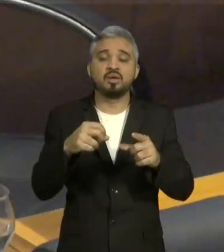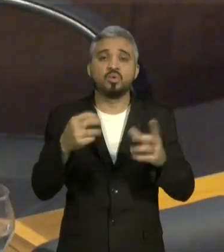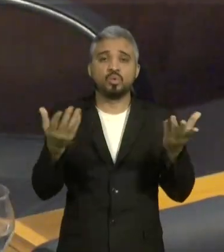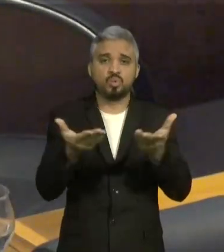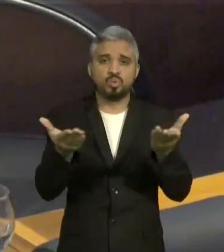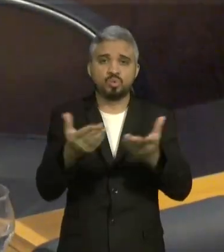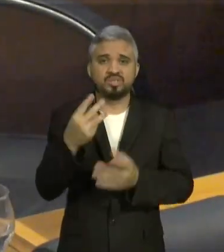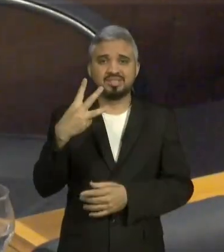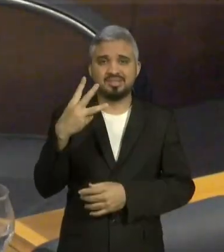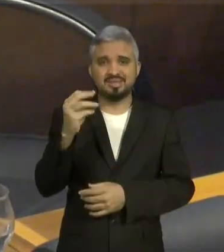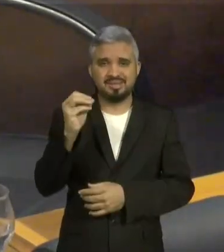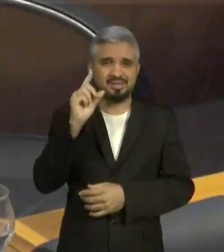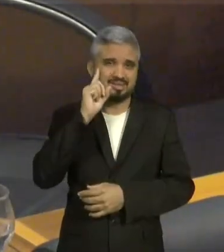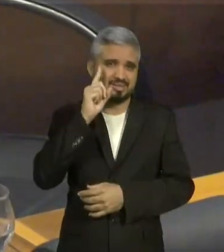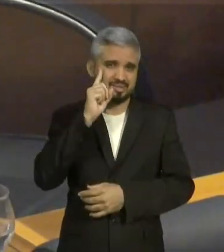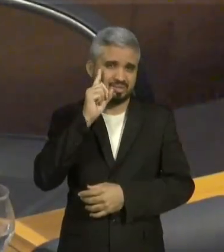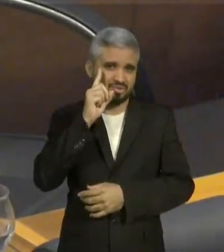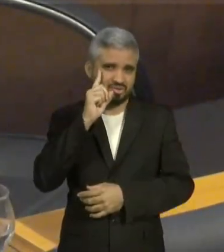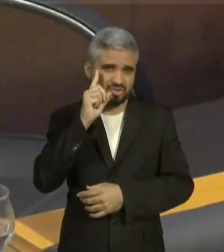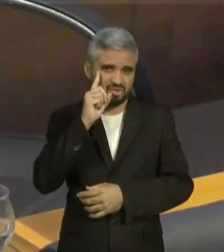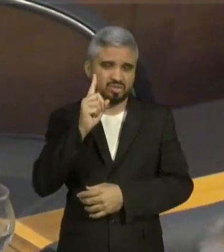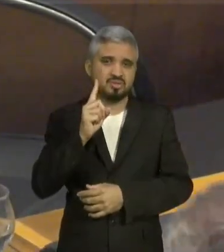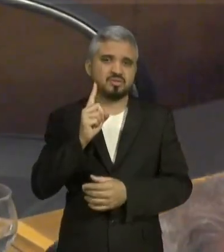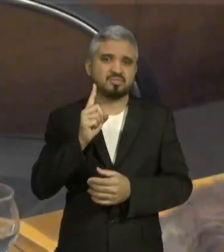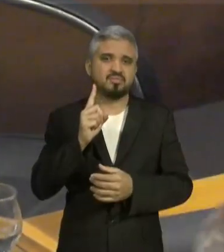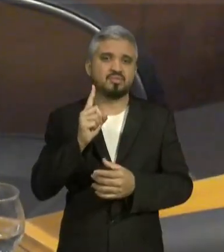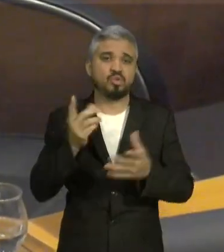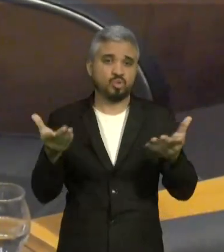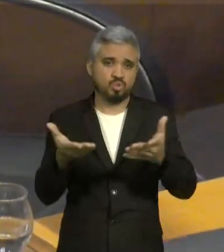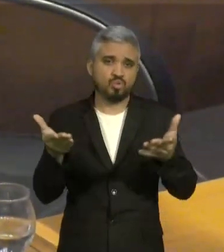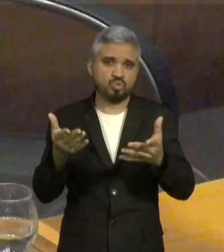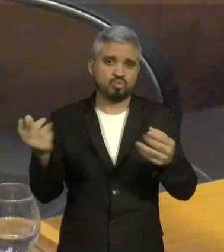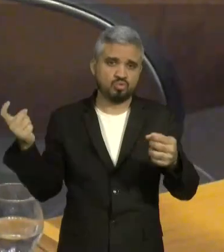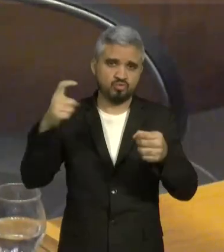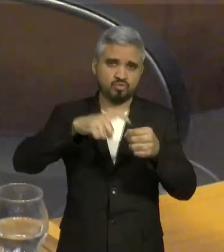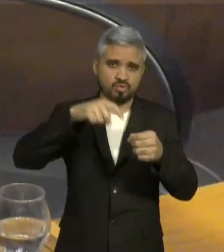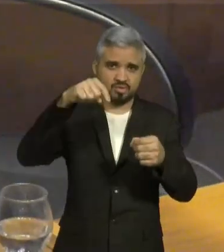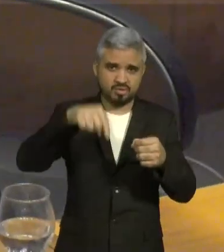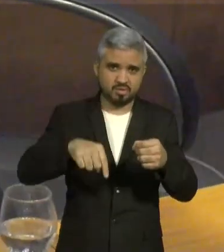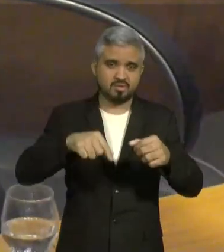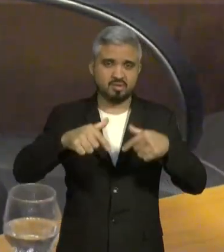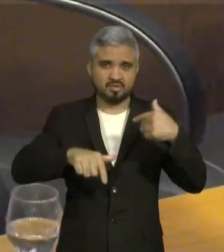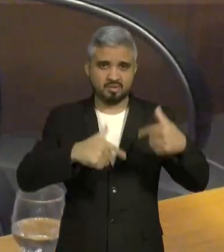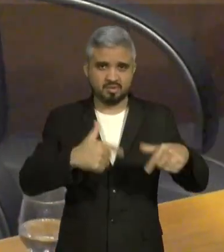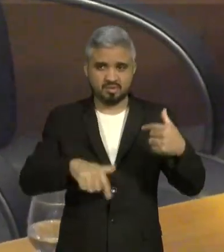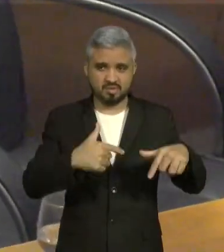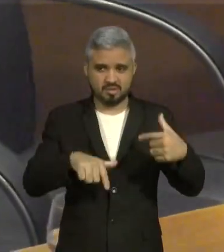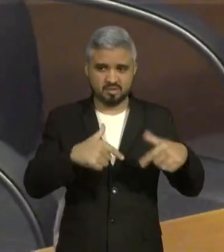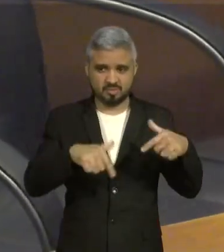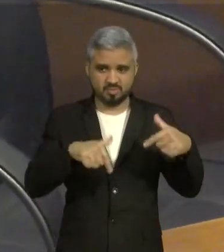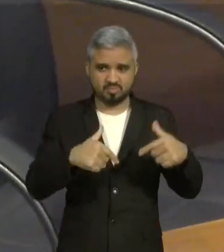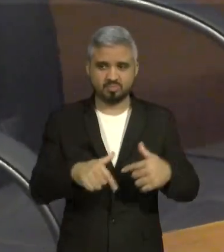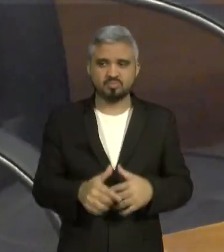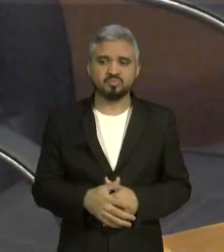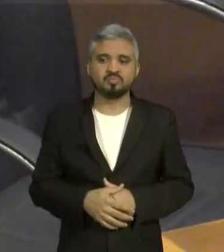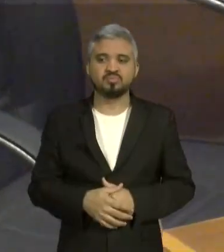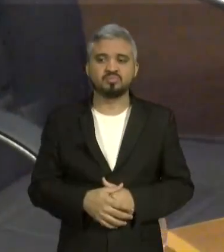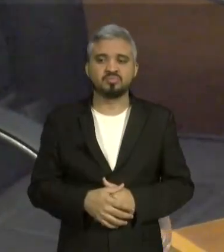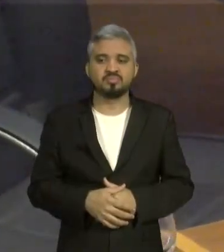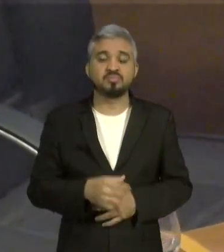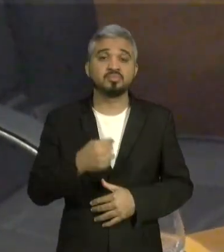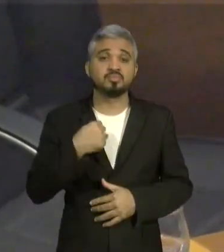incomoda, dói muito, mas tinha que vir para estar trabalhando, e trazer as